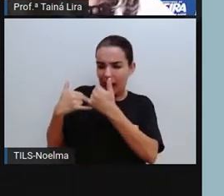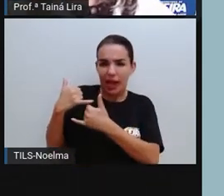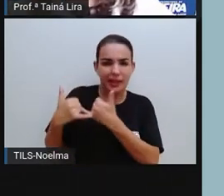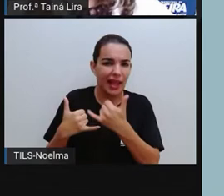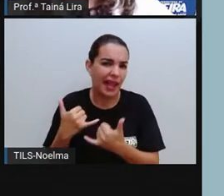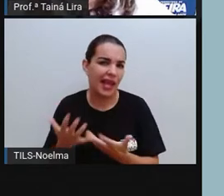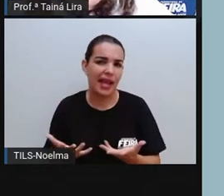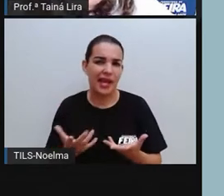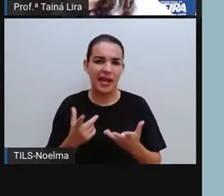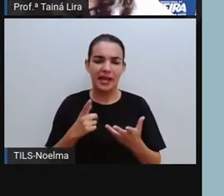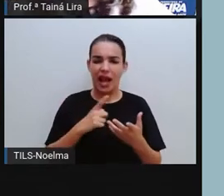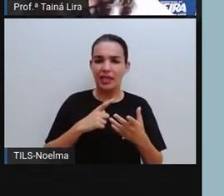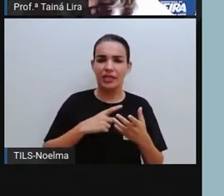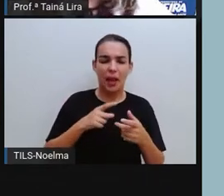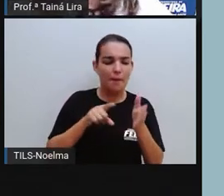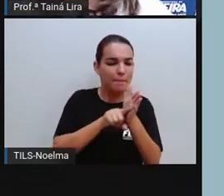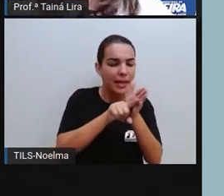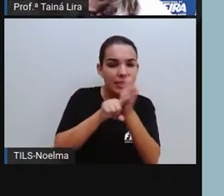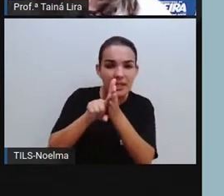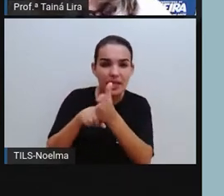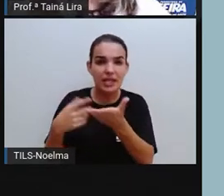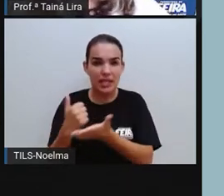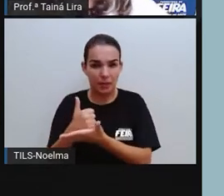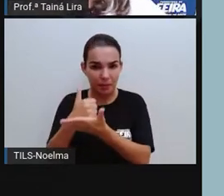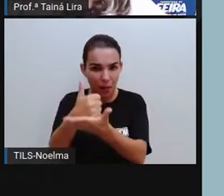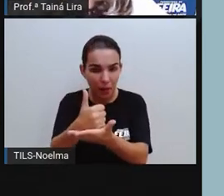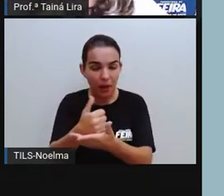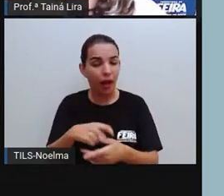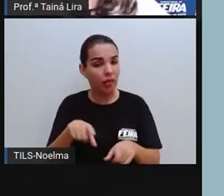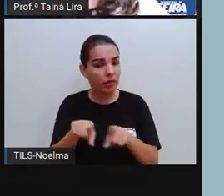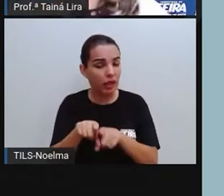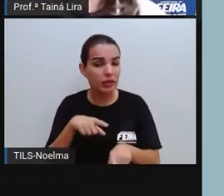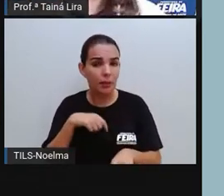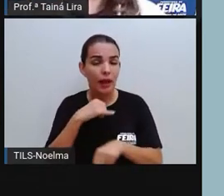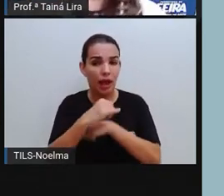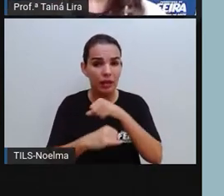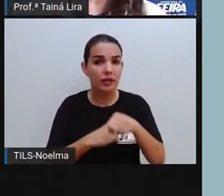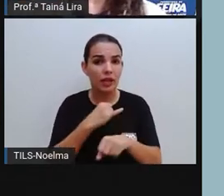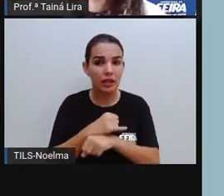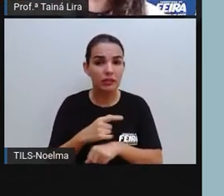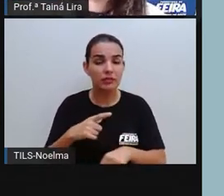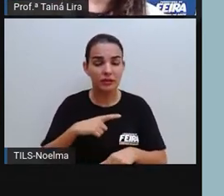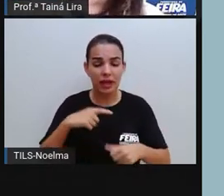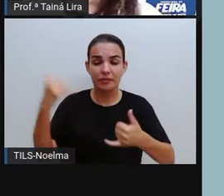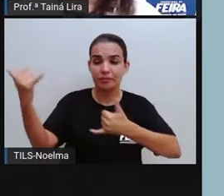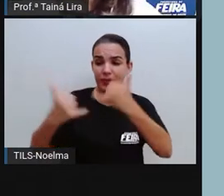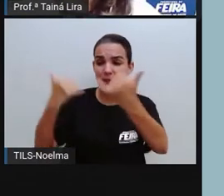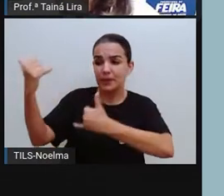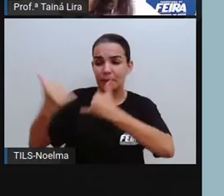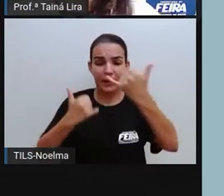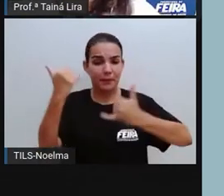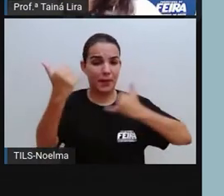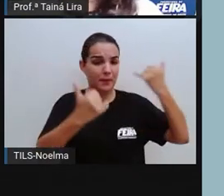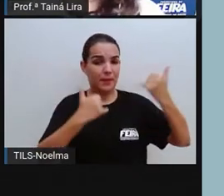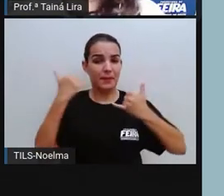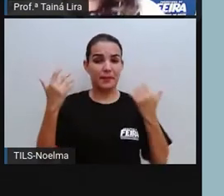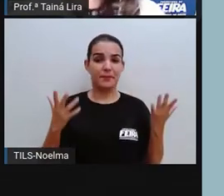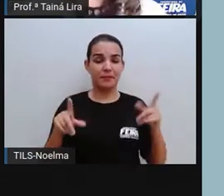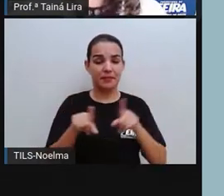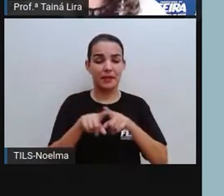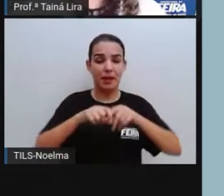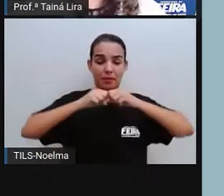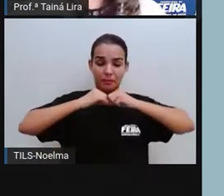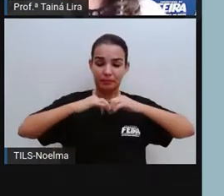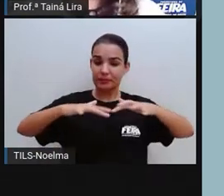de auxiliar em uma pesquisa. Outra função da internet aí é nos manter informados, tá bom? E